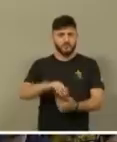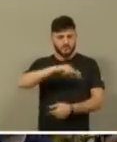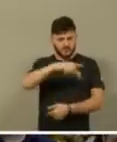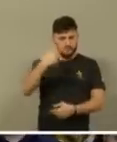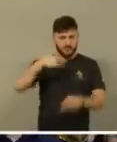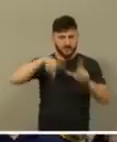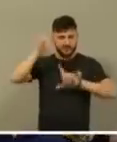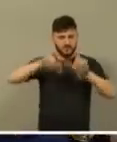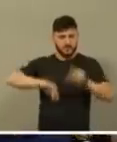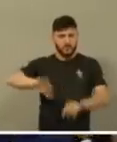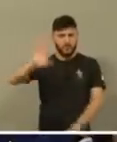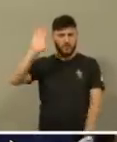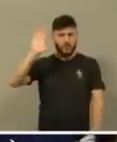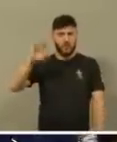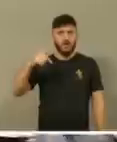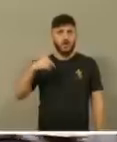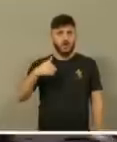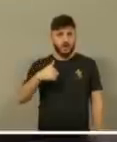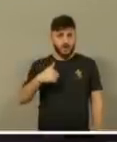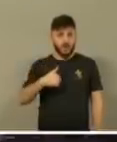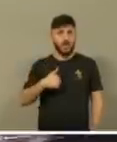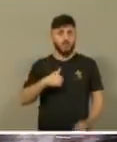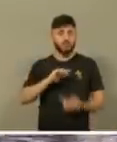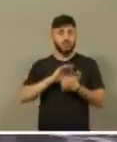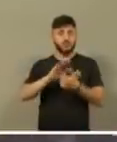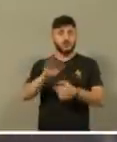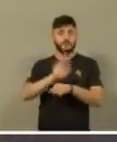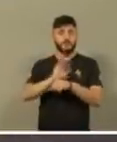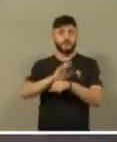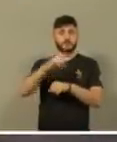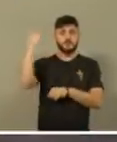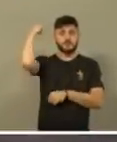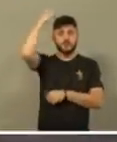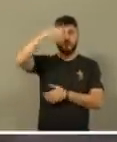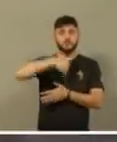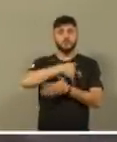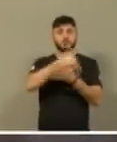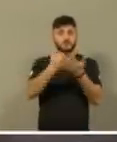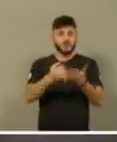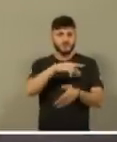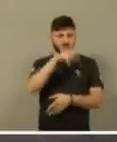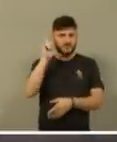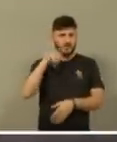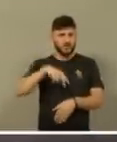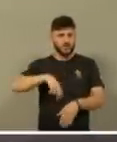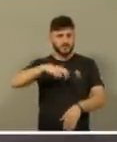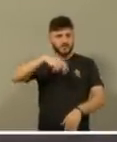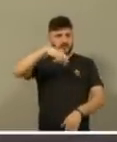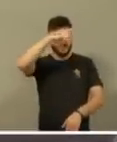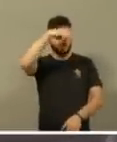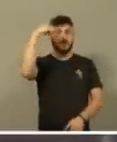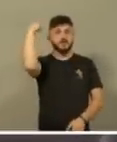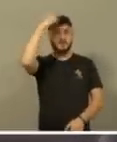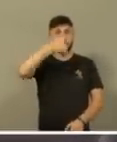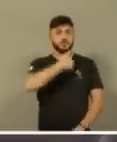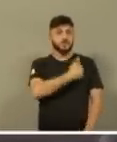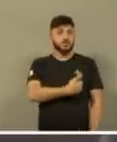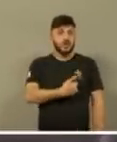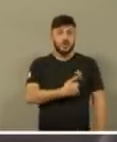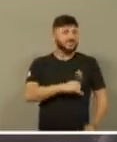Gente, passamos um filme, no dia de São José, quem assistiu o filme, a escada de São José? É de